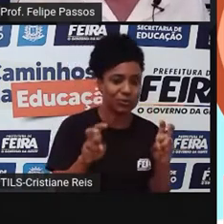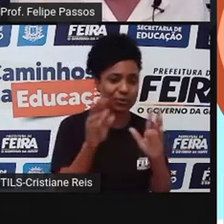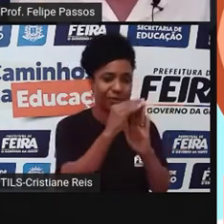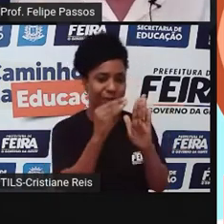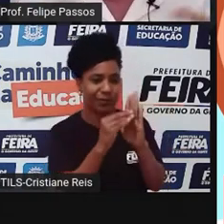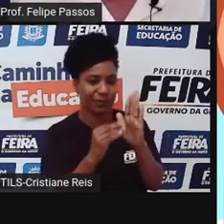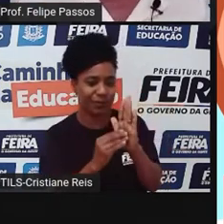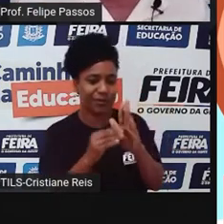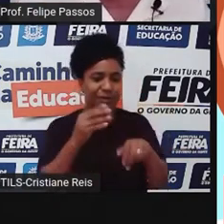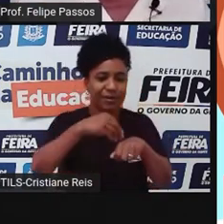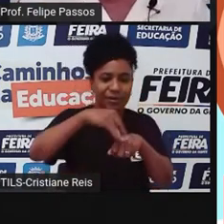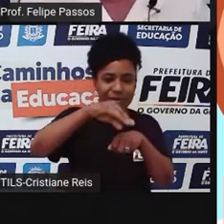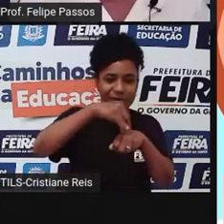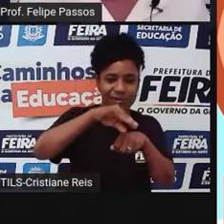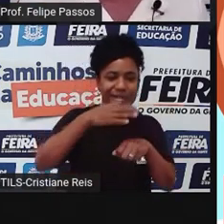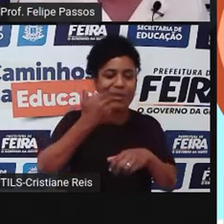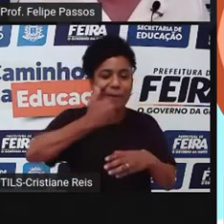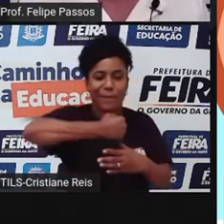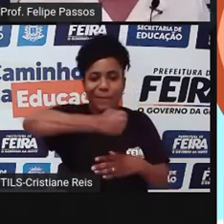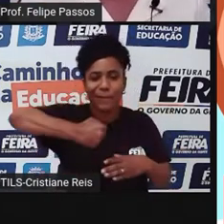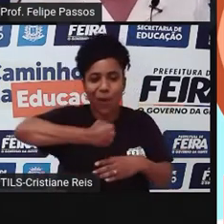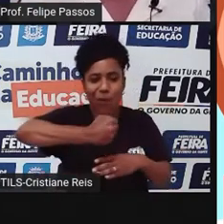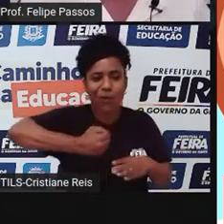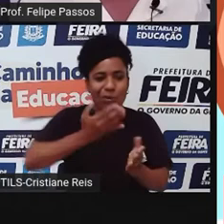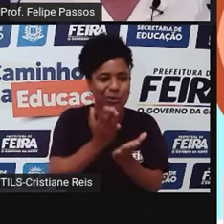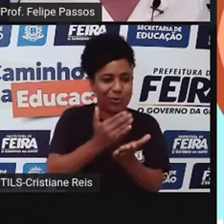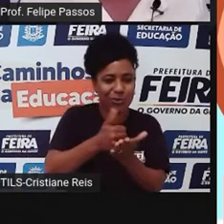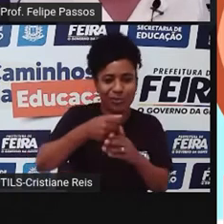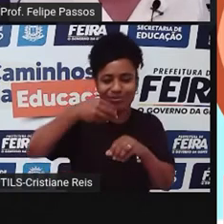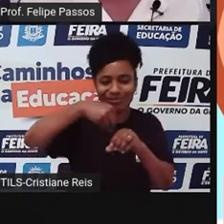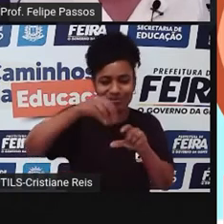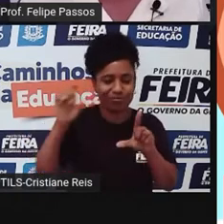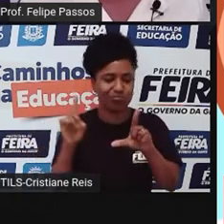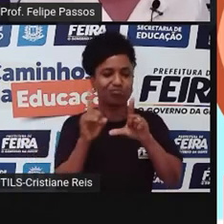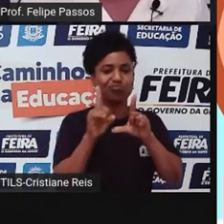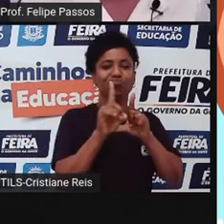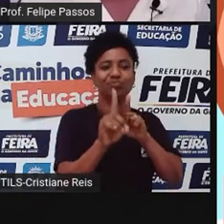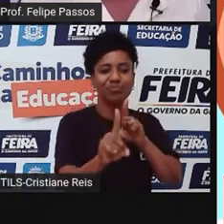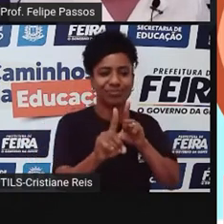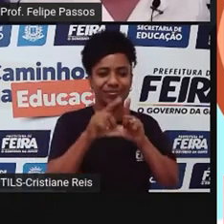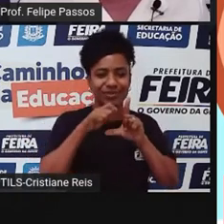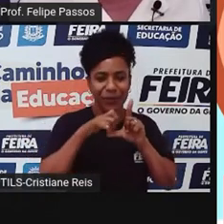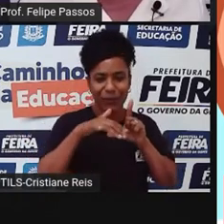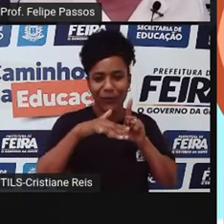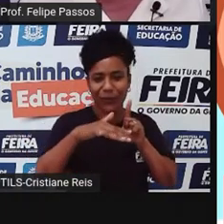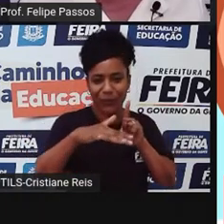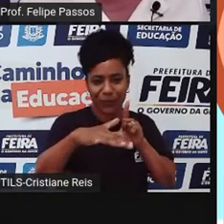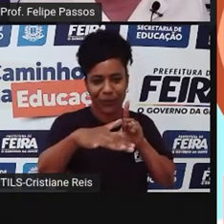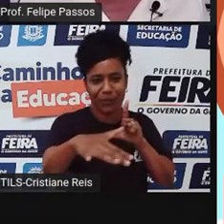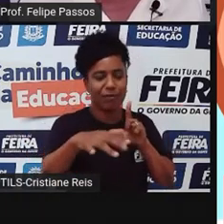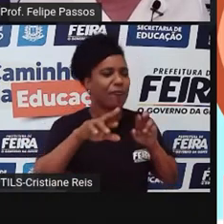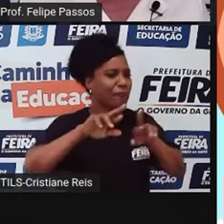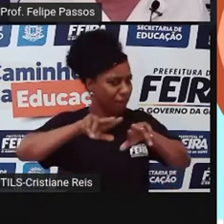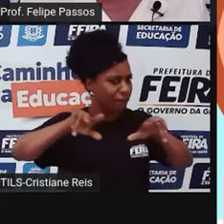ensinam a fazer um bolo, sei lá. Existe influenciador digital para várias questões do dia a dia.